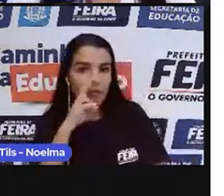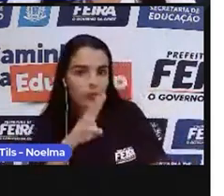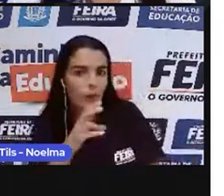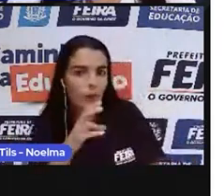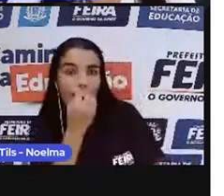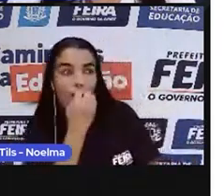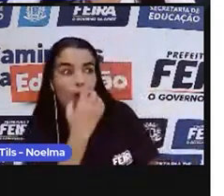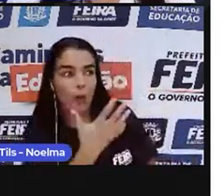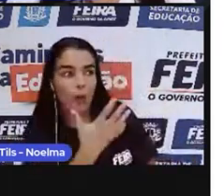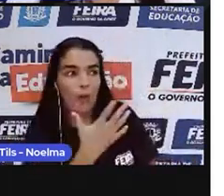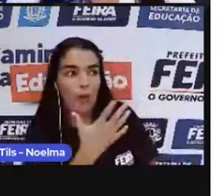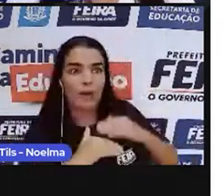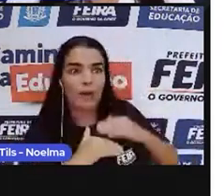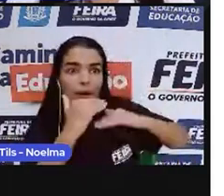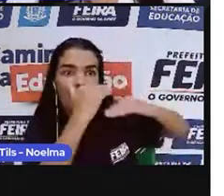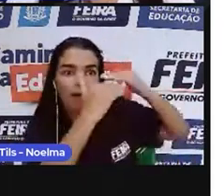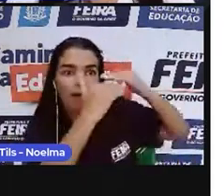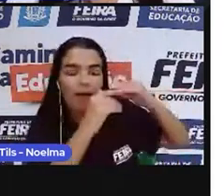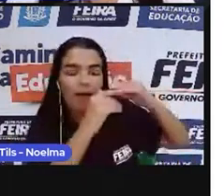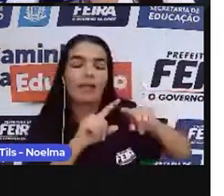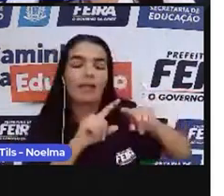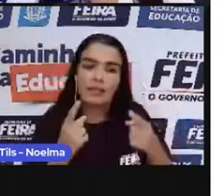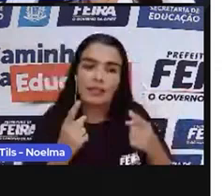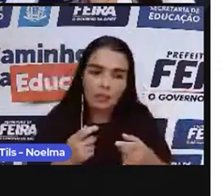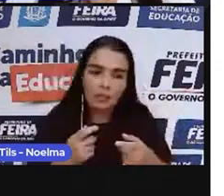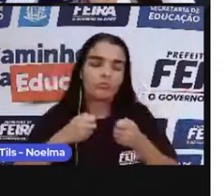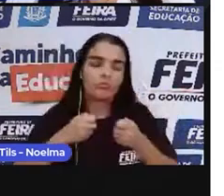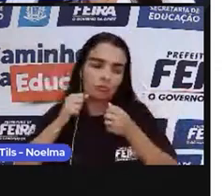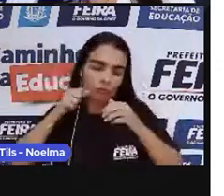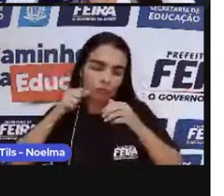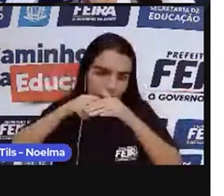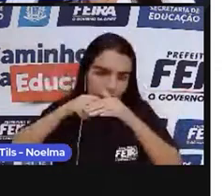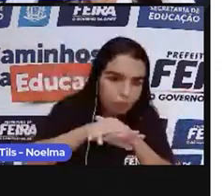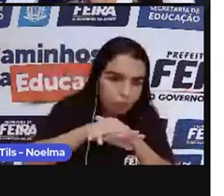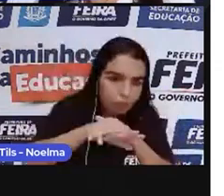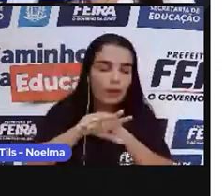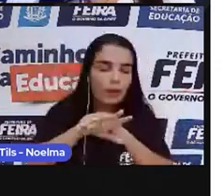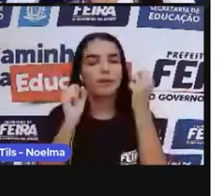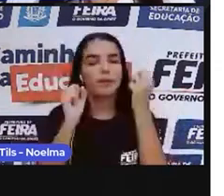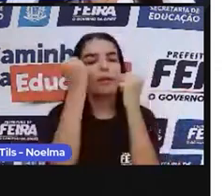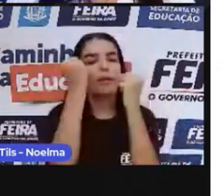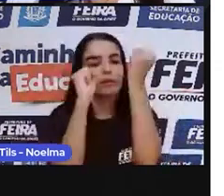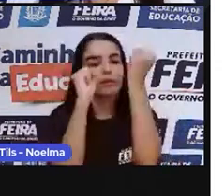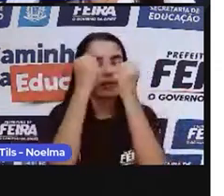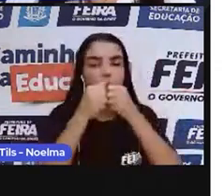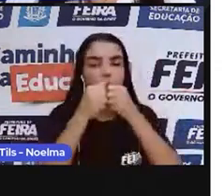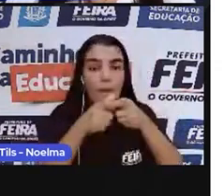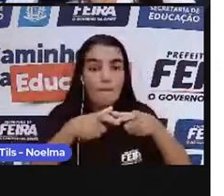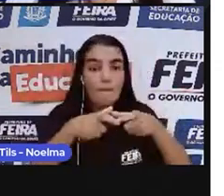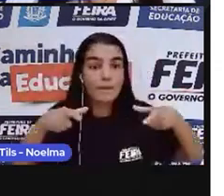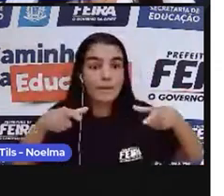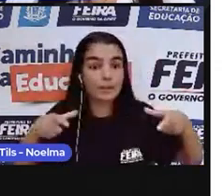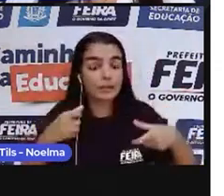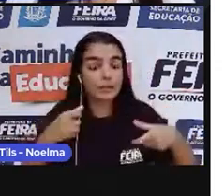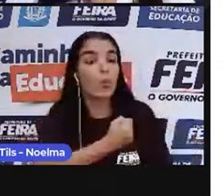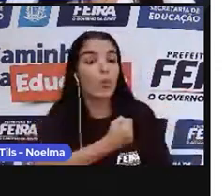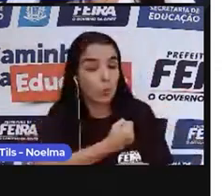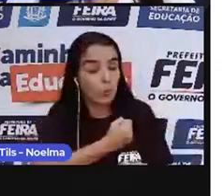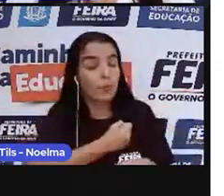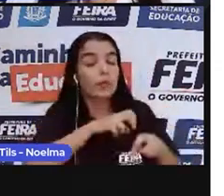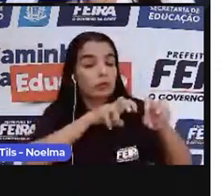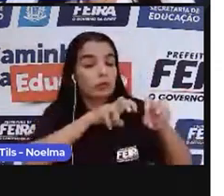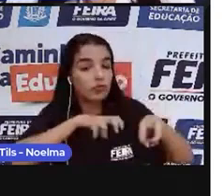comércio da cana de açúcar, resolveu incentivar a expansão dessas fábricas, né? Aumentando também aí o número de